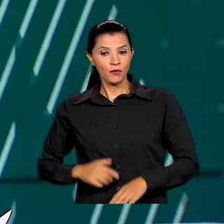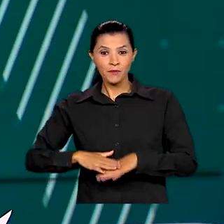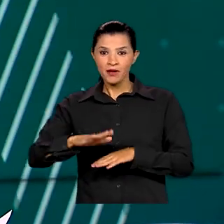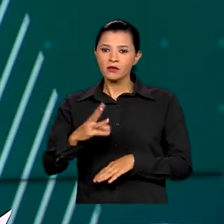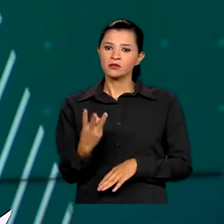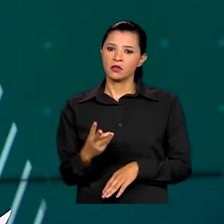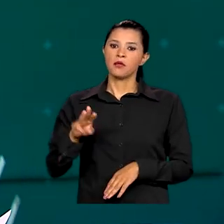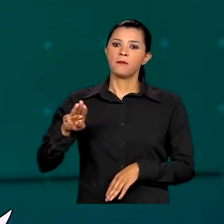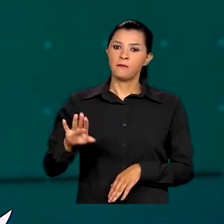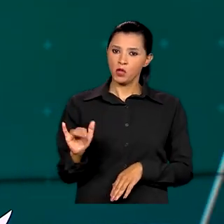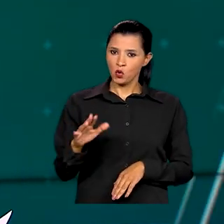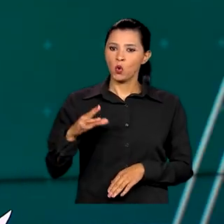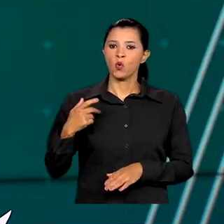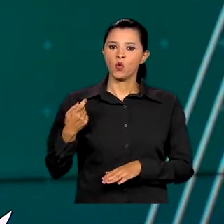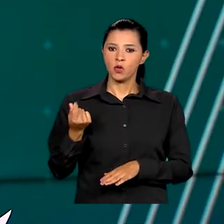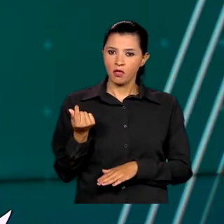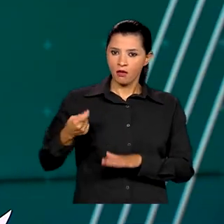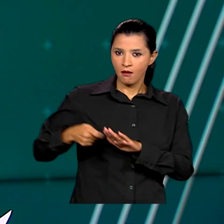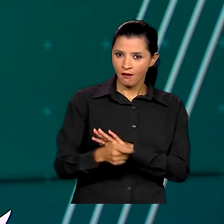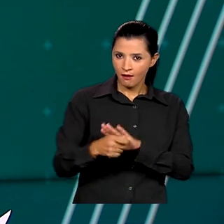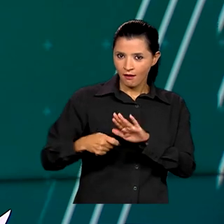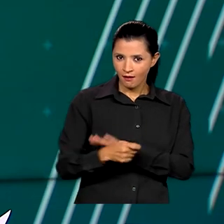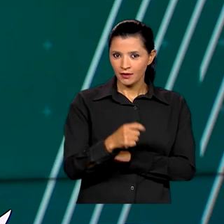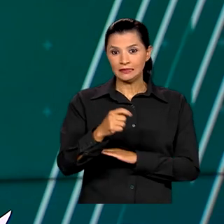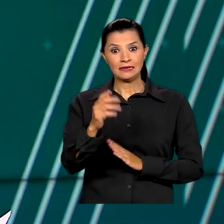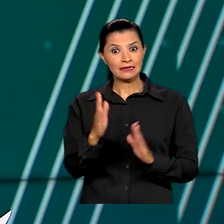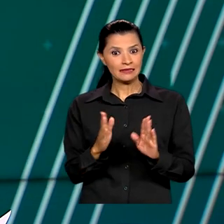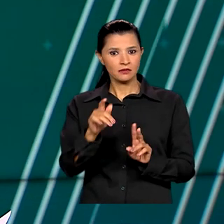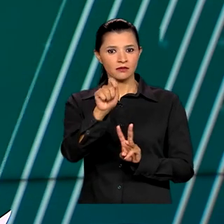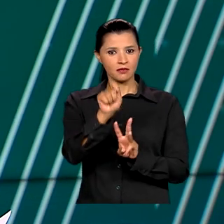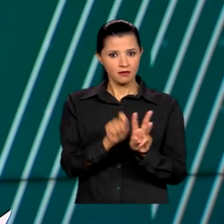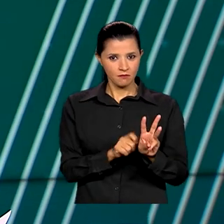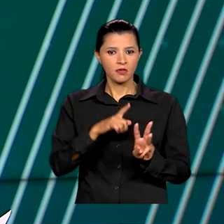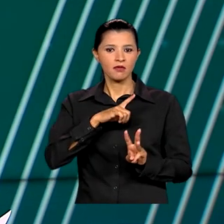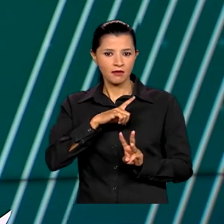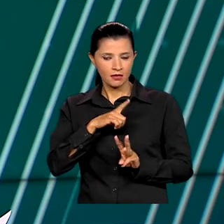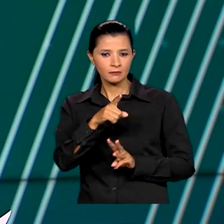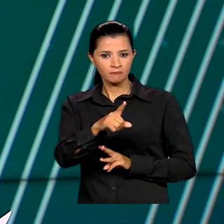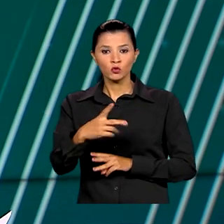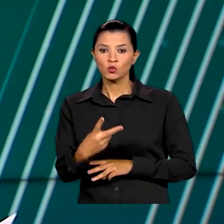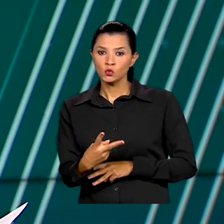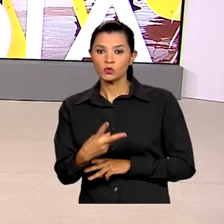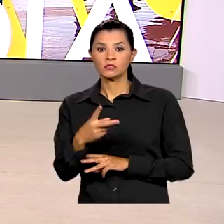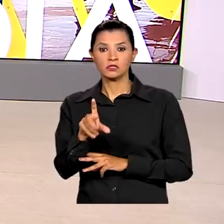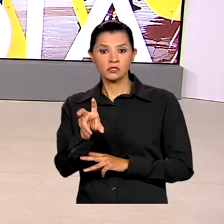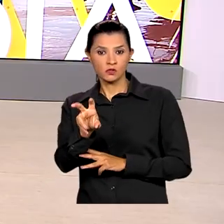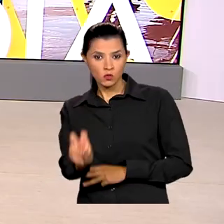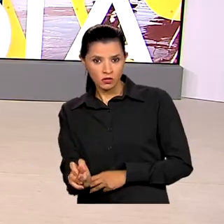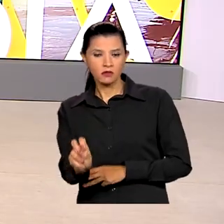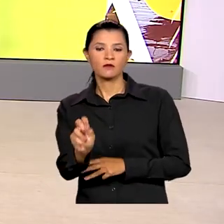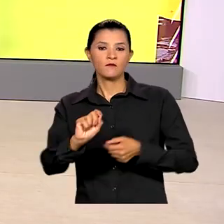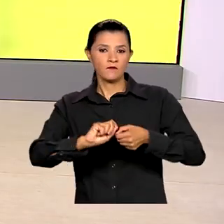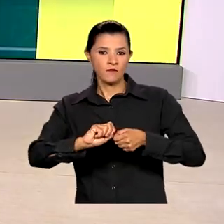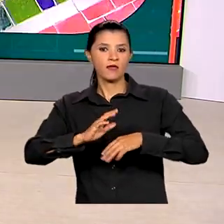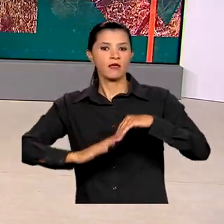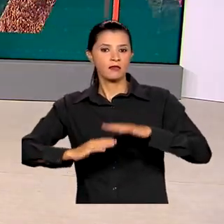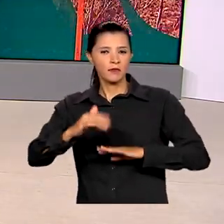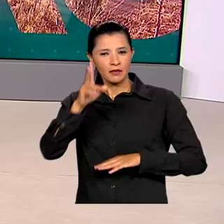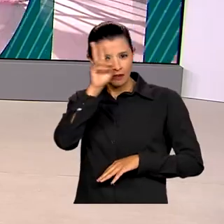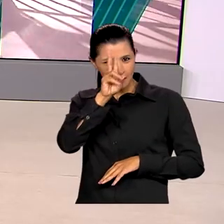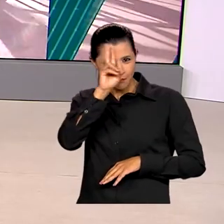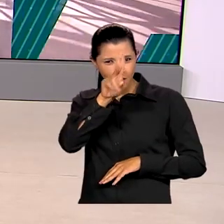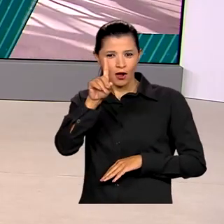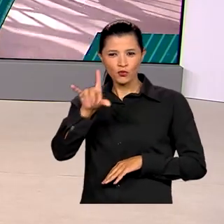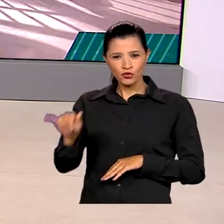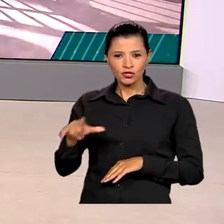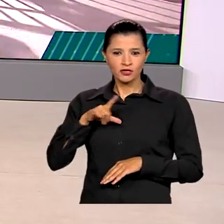bilhões de reais empenhados só neste primeiro trimestre e 250 ações realizadas. Para lembrar a data e falar